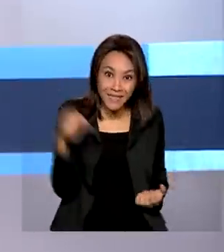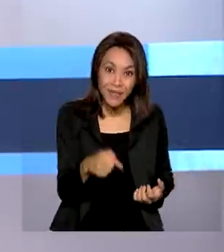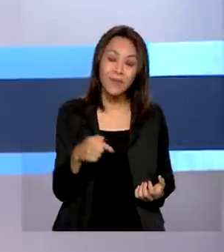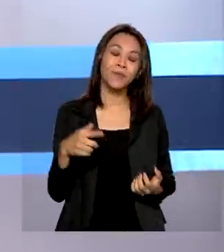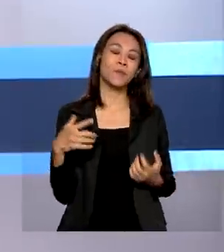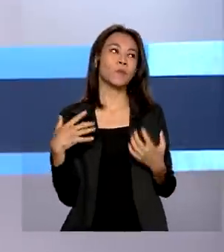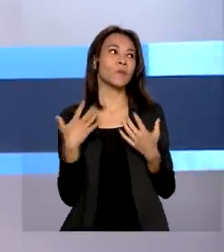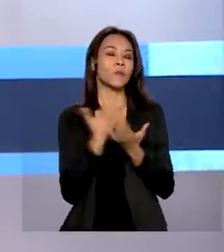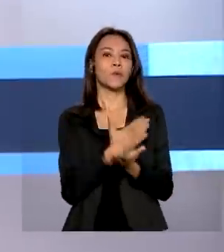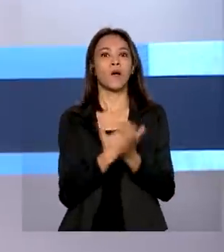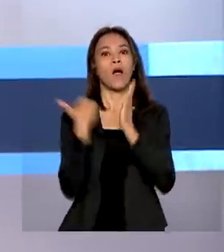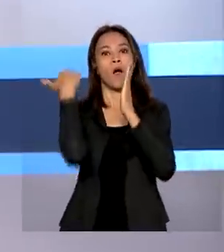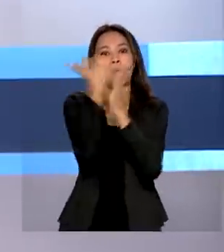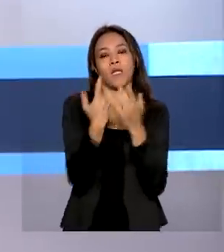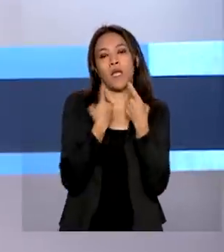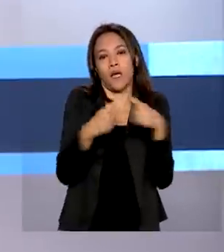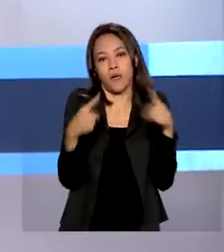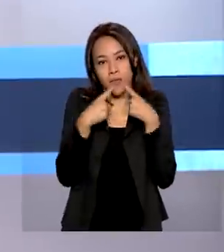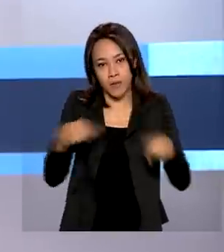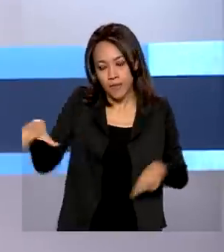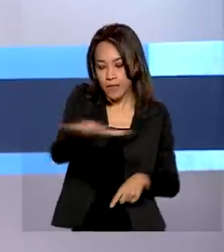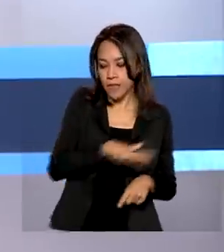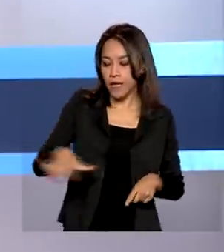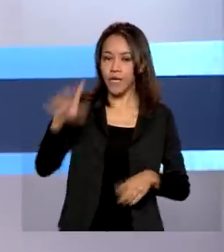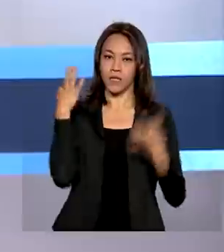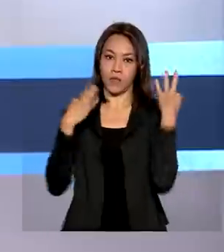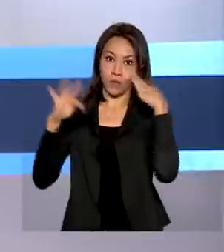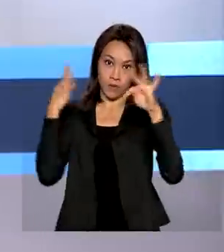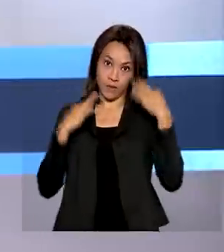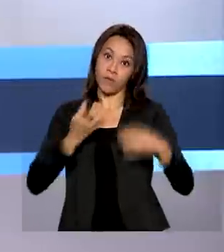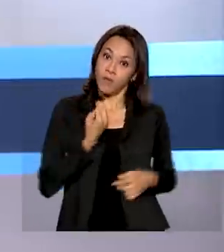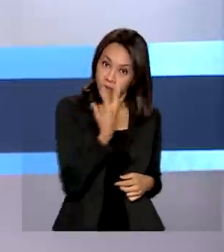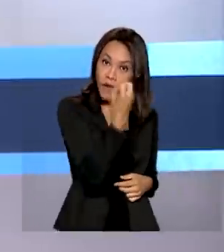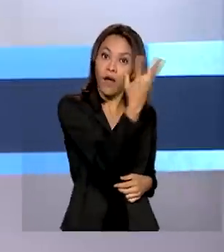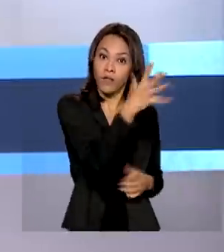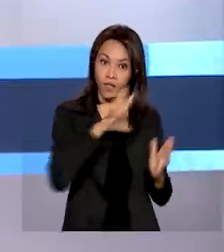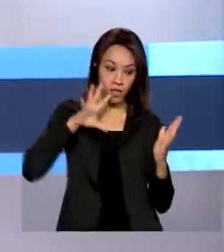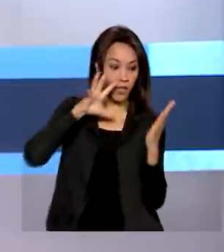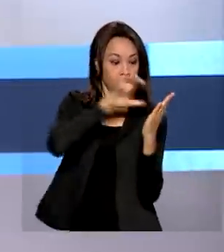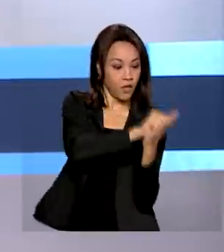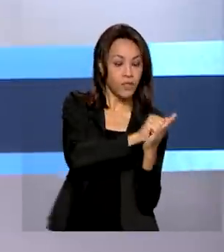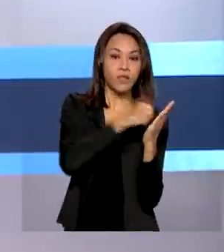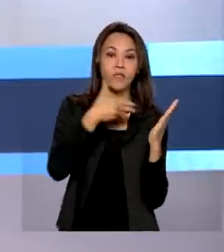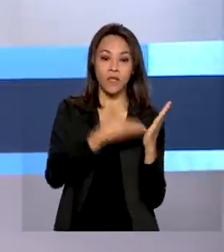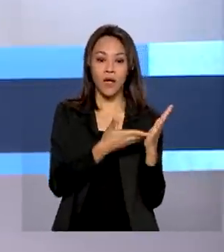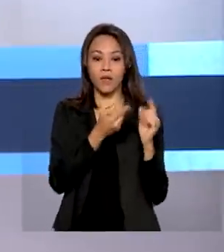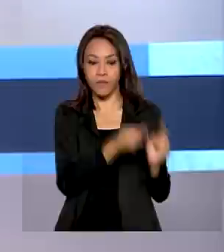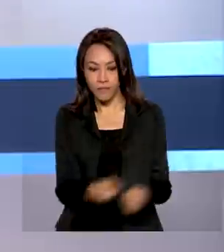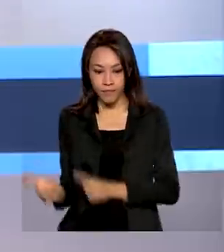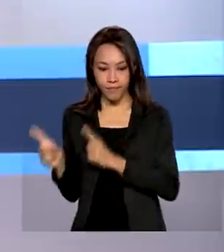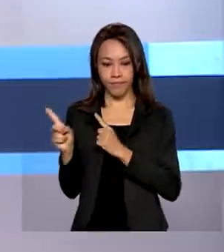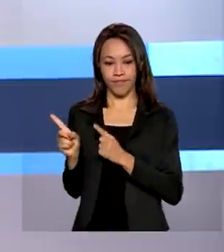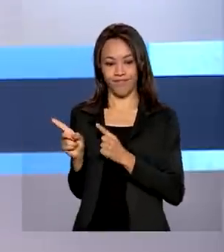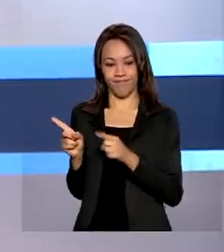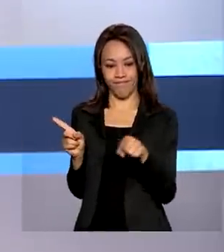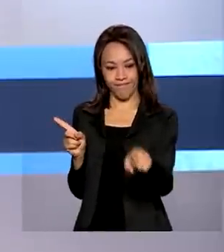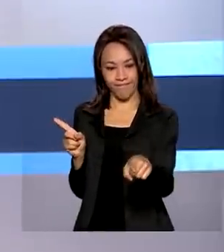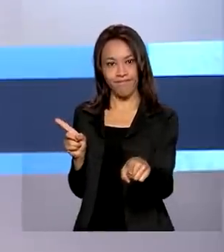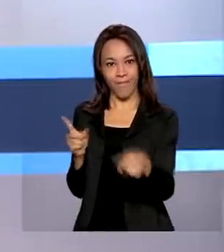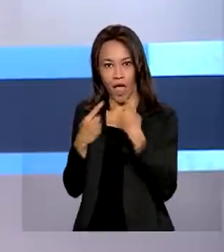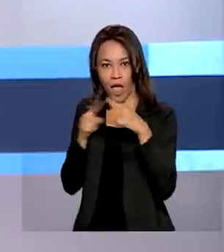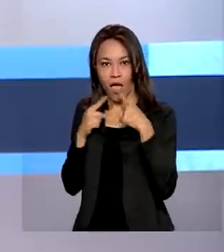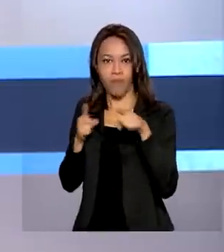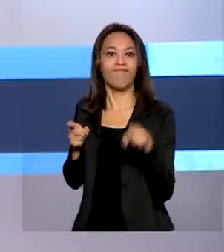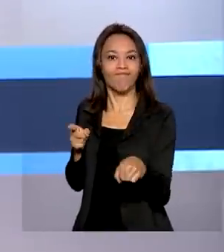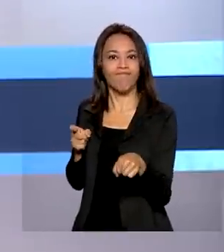número de reclamações contra o setor de viagens e turismo registradas na consumidor.gov.br. Para garantir o